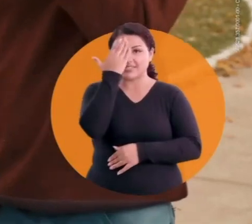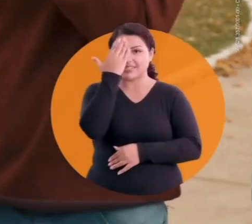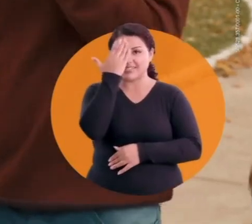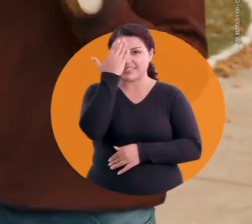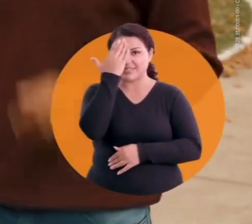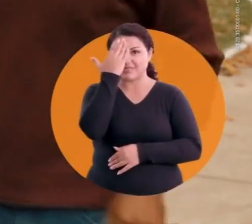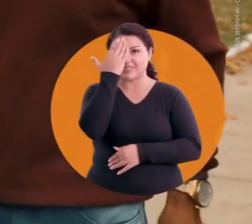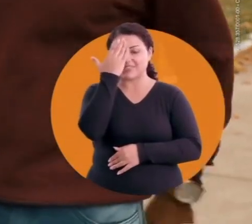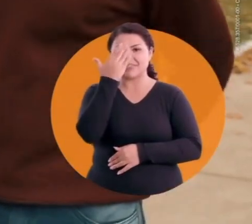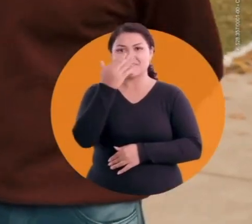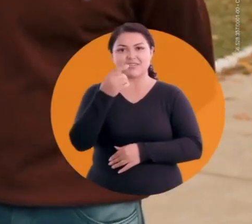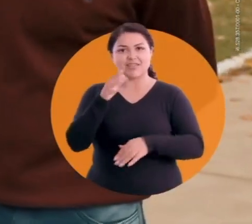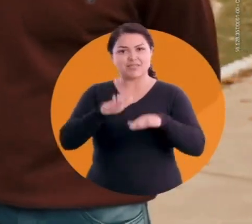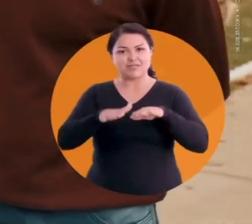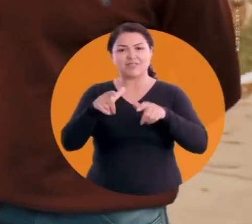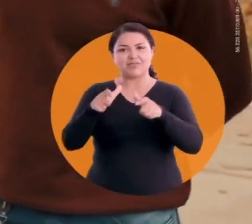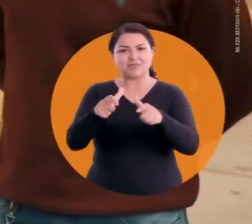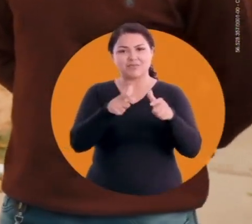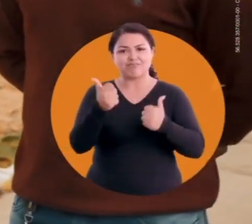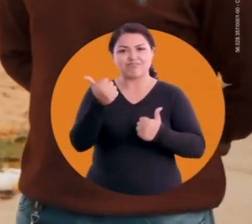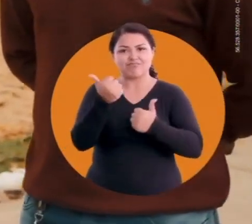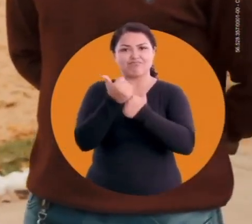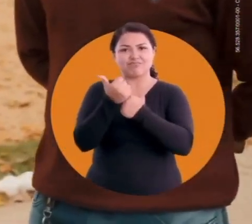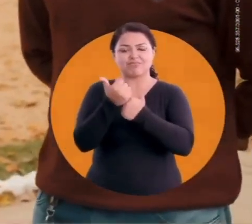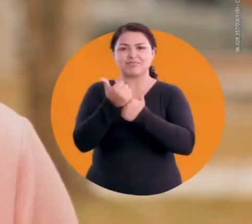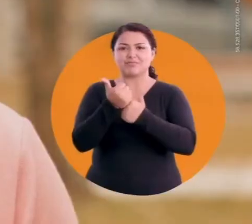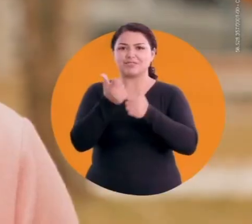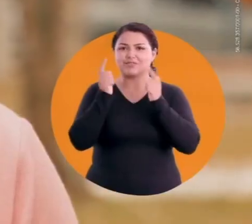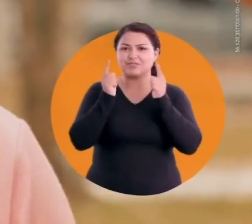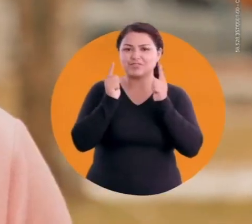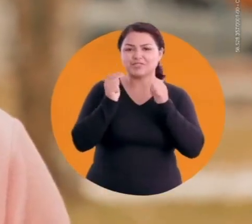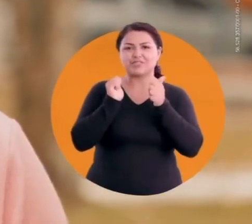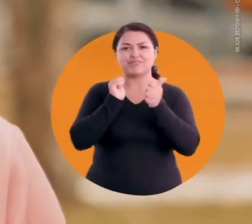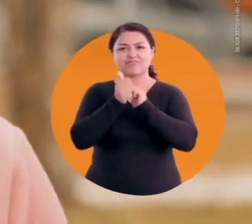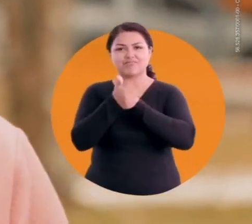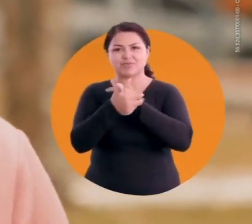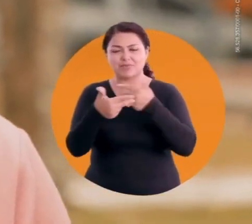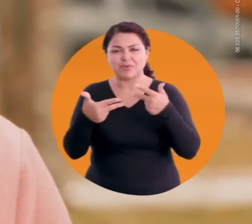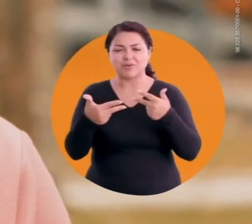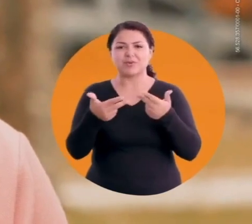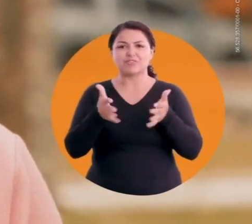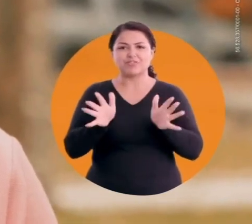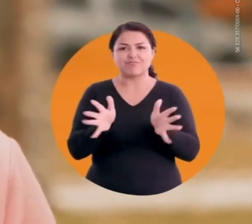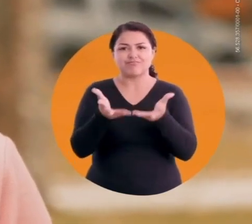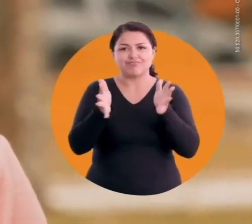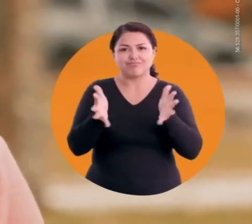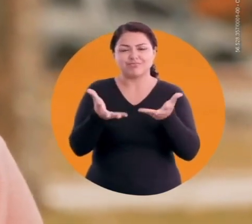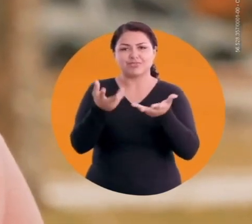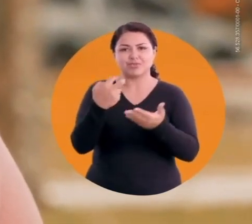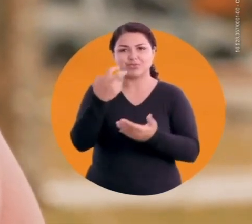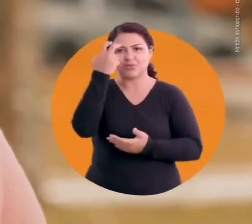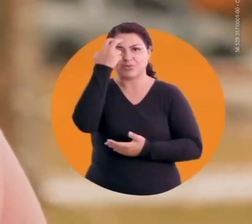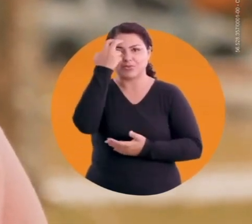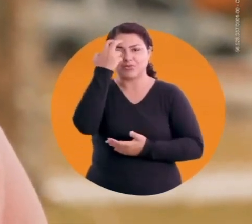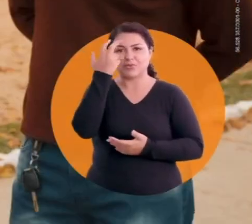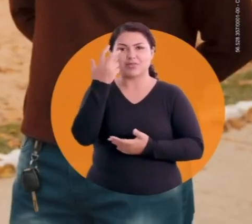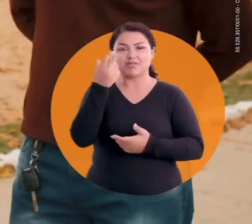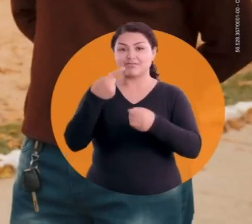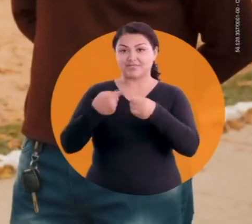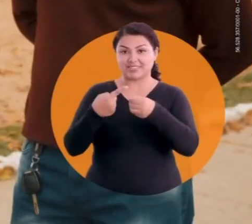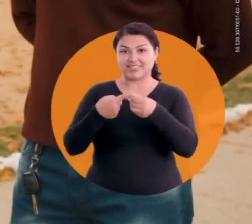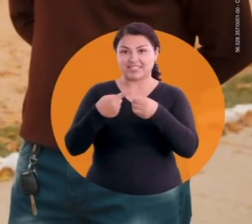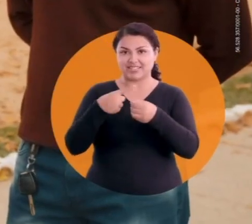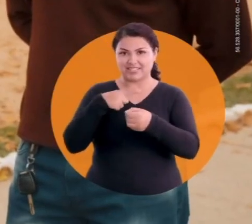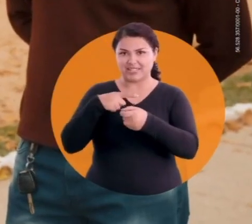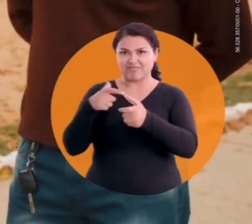Águas A gente sabia que a gente fez favelando parte dessa história De invertir no esporte, na cultura e no lazer